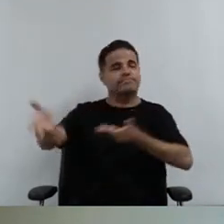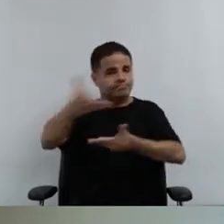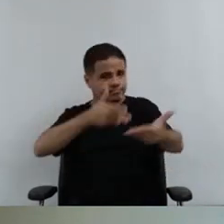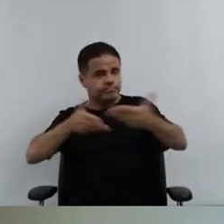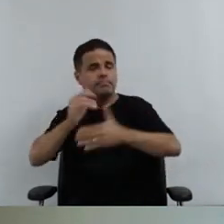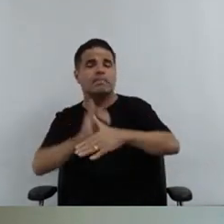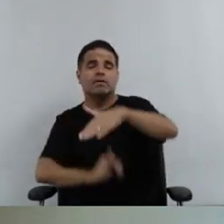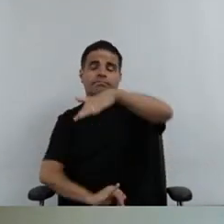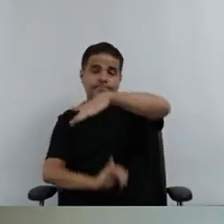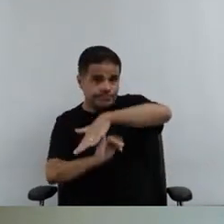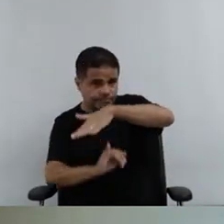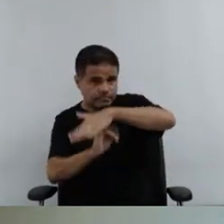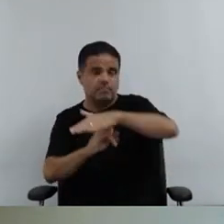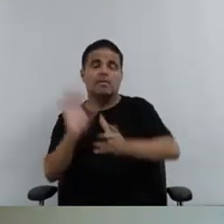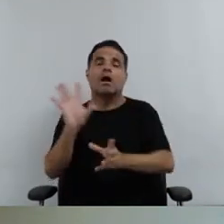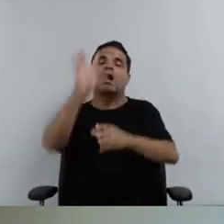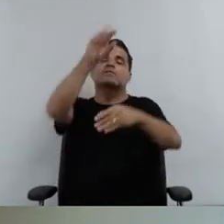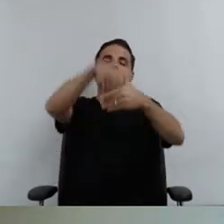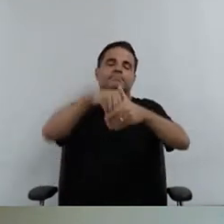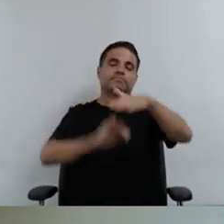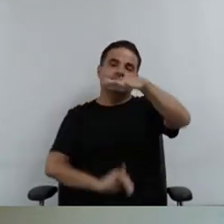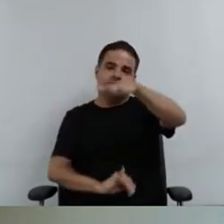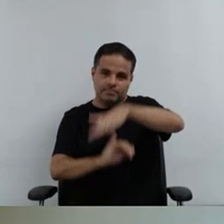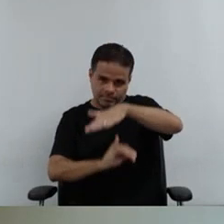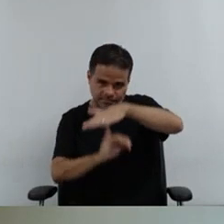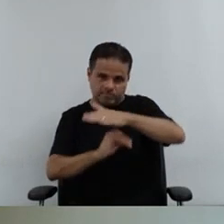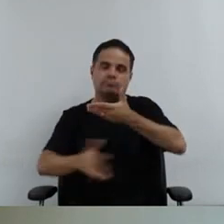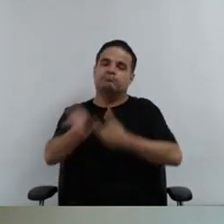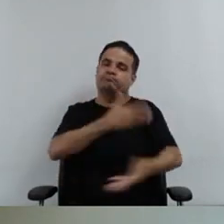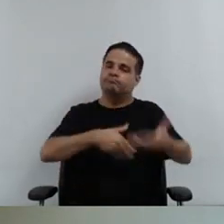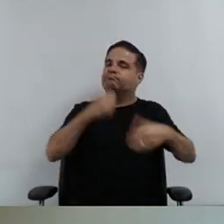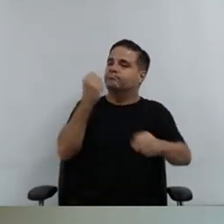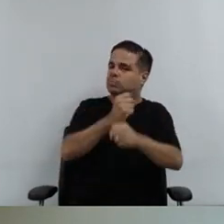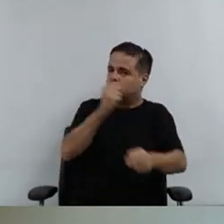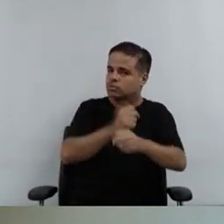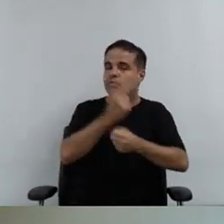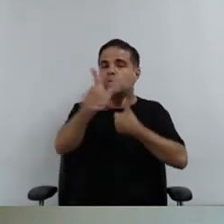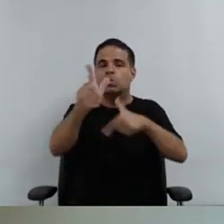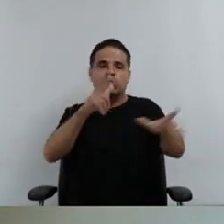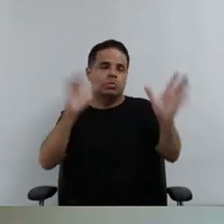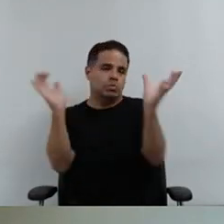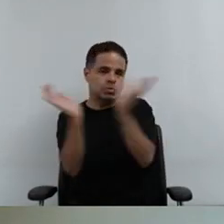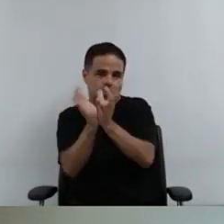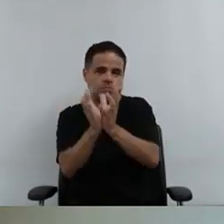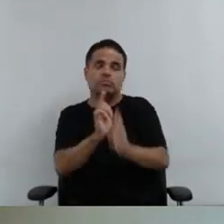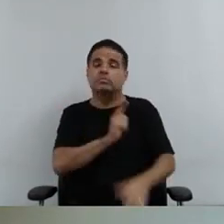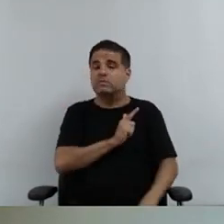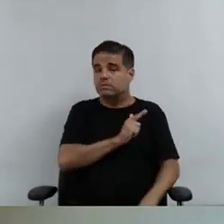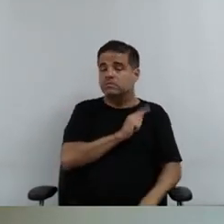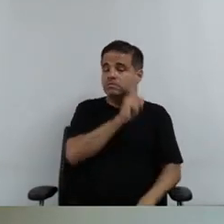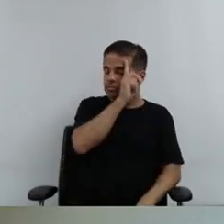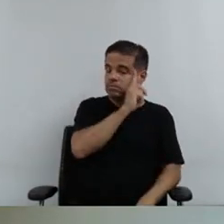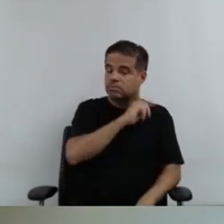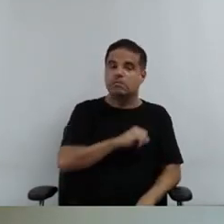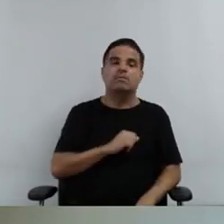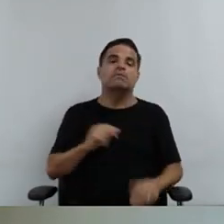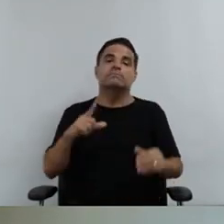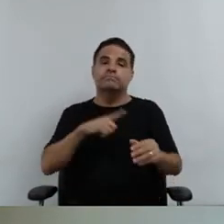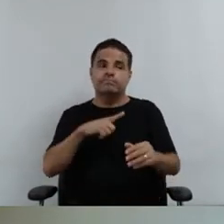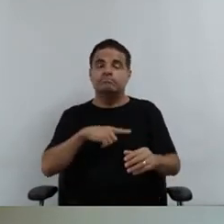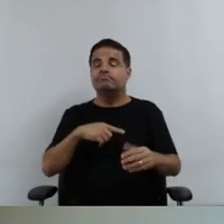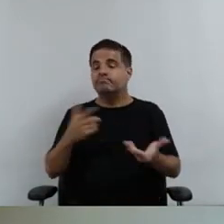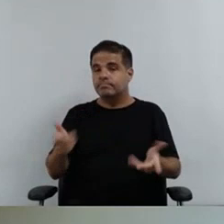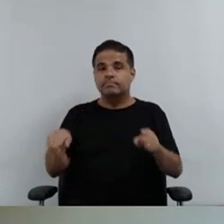interinstitucional, né, dentro da própria instituição, com relação e construção a diversos outros grupos. Nós tivemos, por exemplo, a questão do